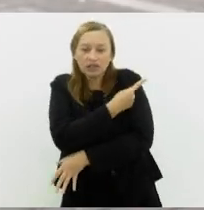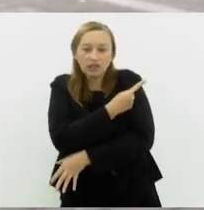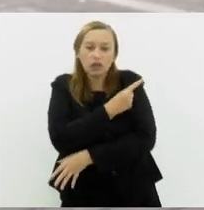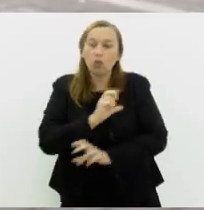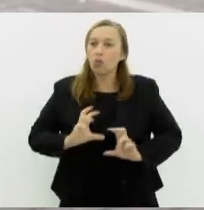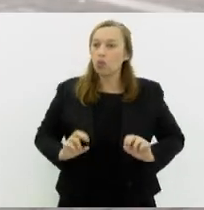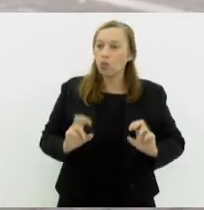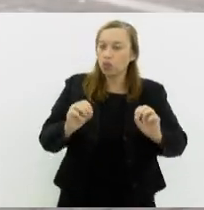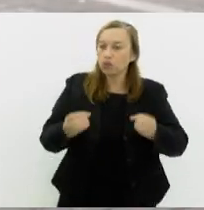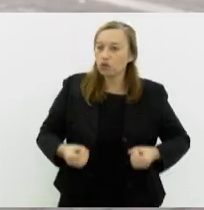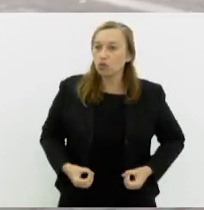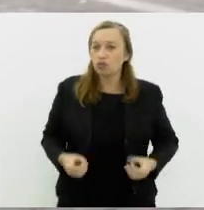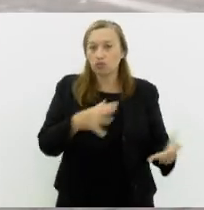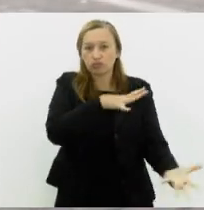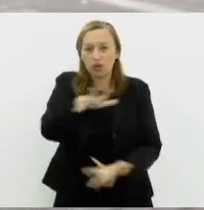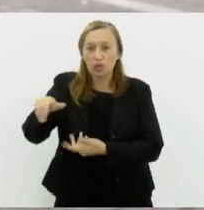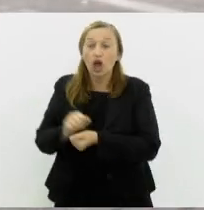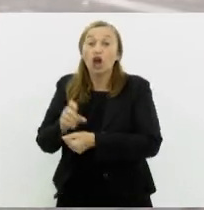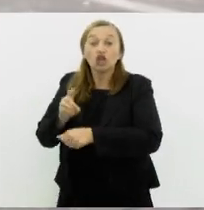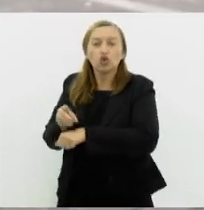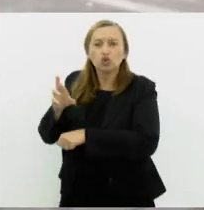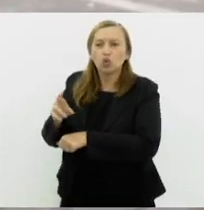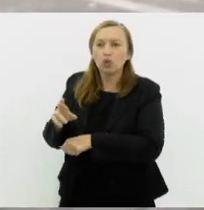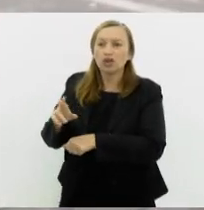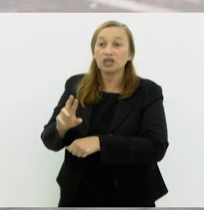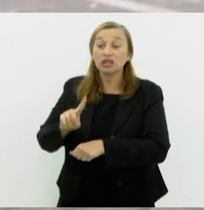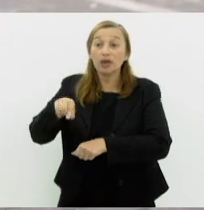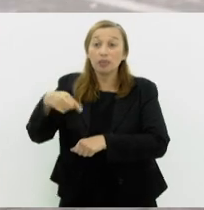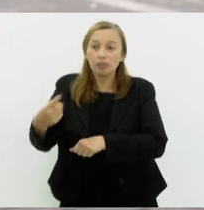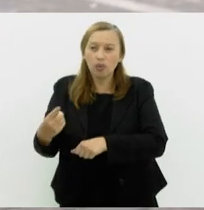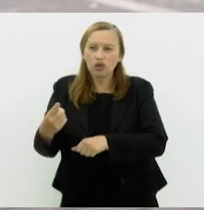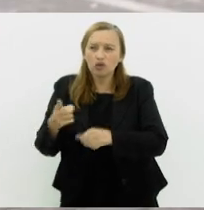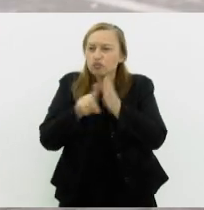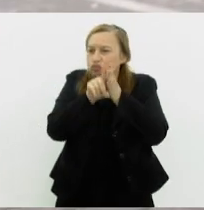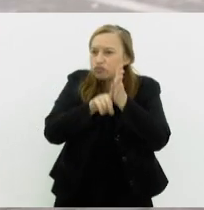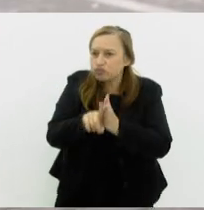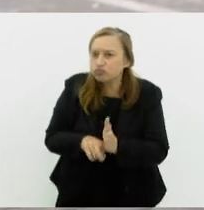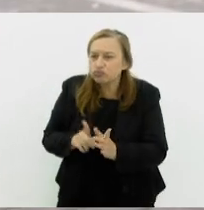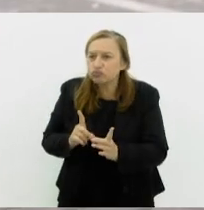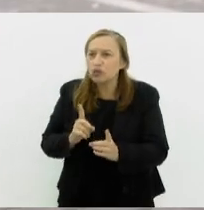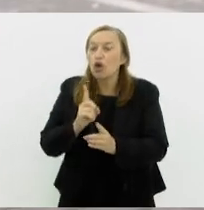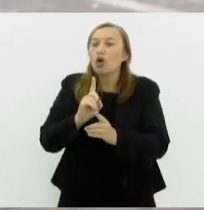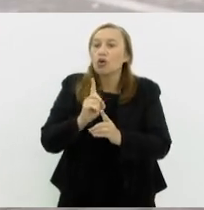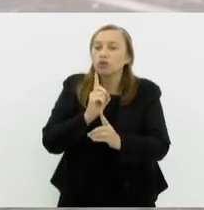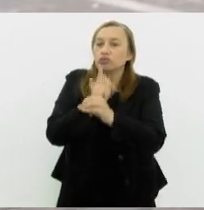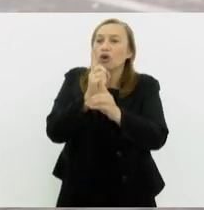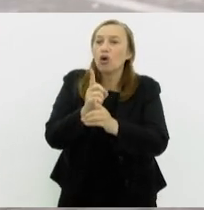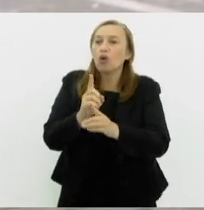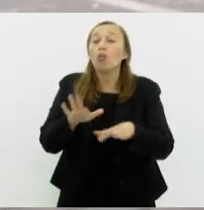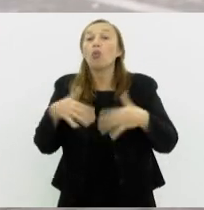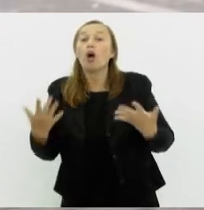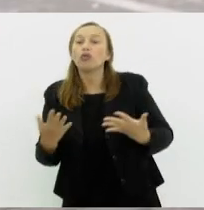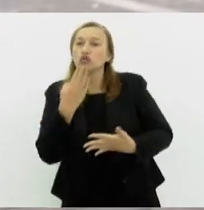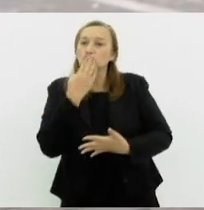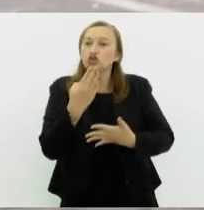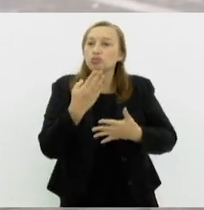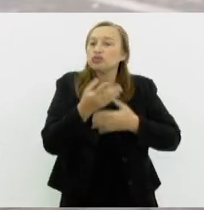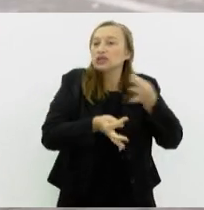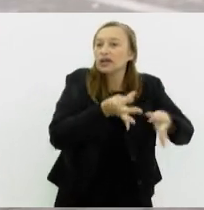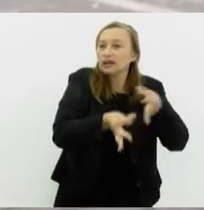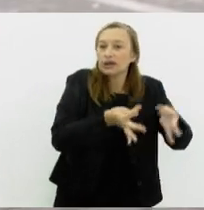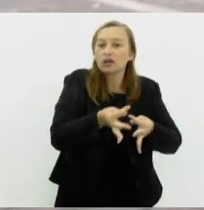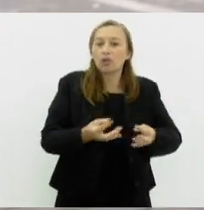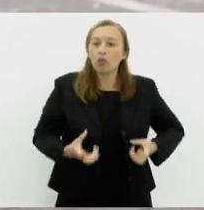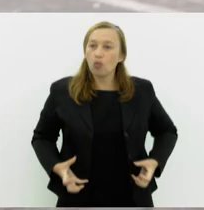colo de útero mundial. E doutora, após a realização do diagnóstico, quais são os tipos de tratamento? O câncer de colo tem